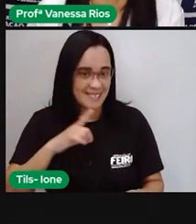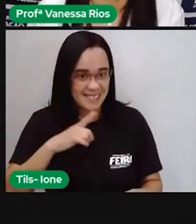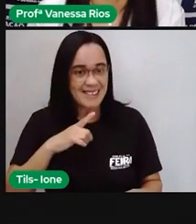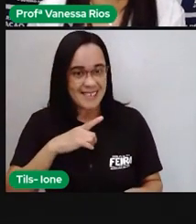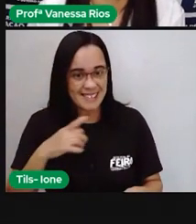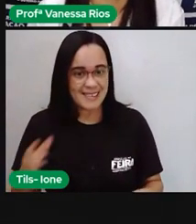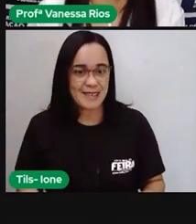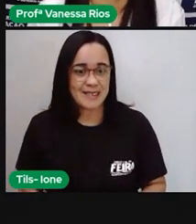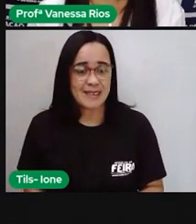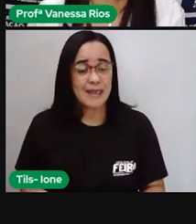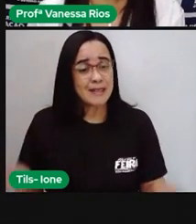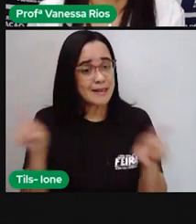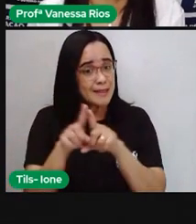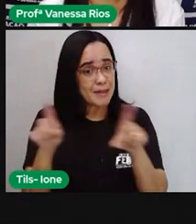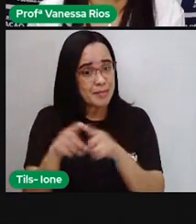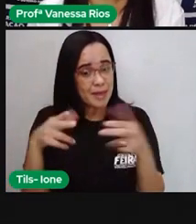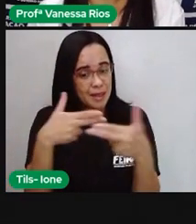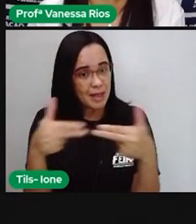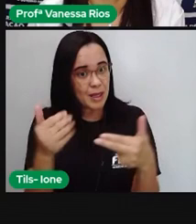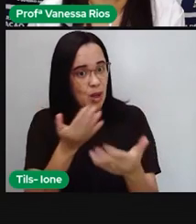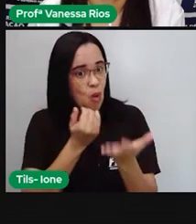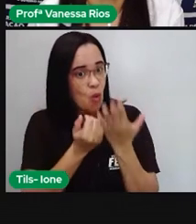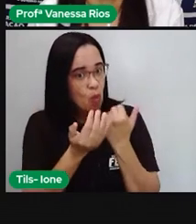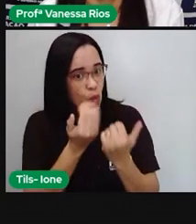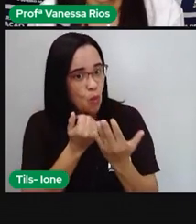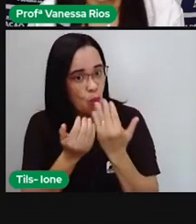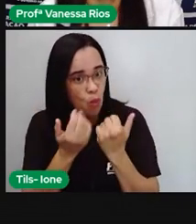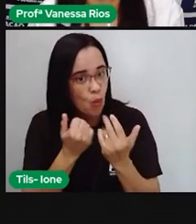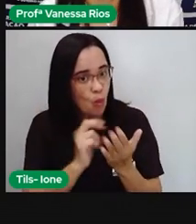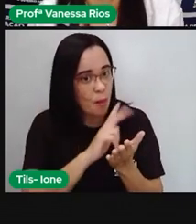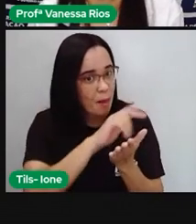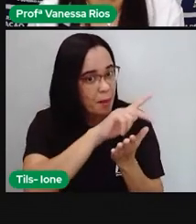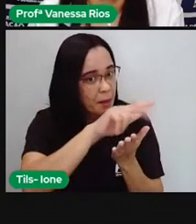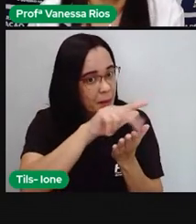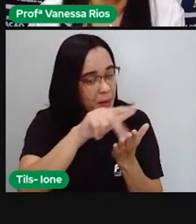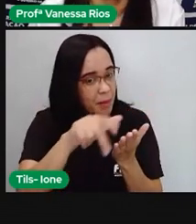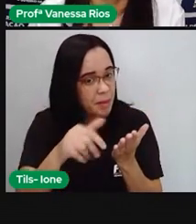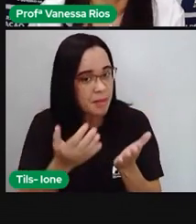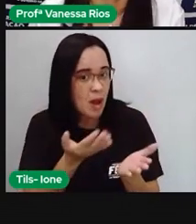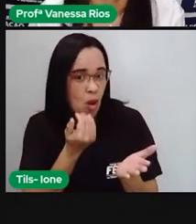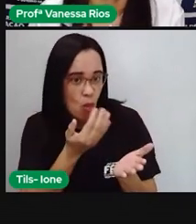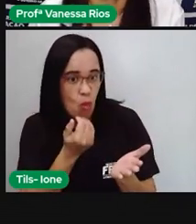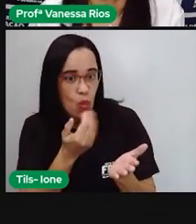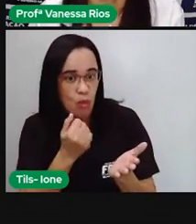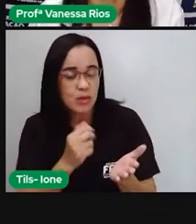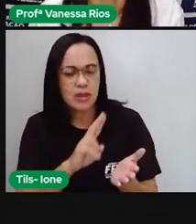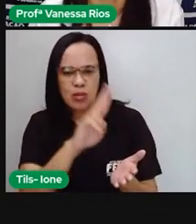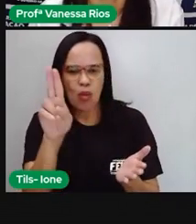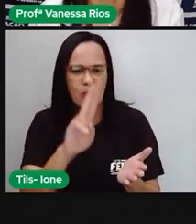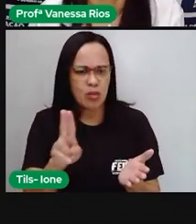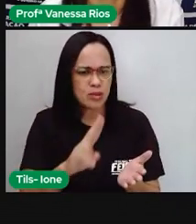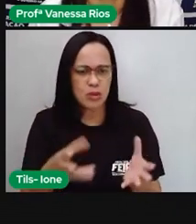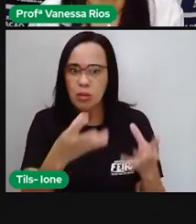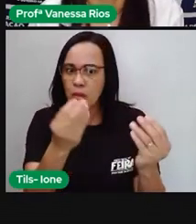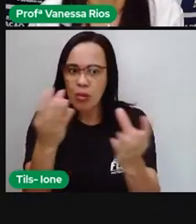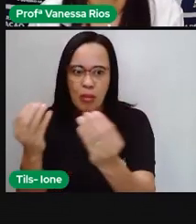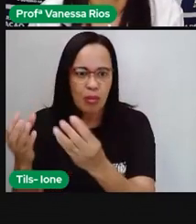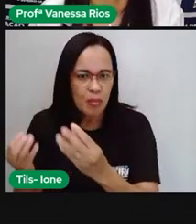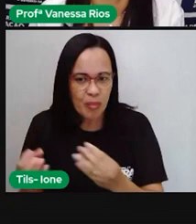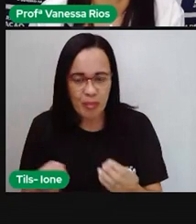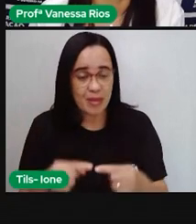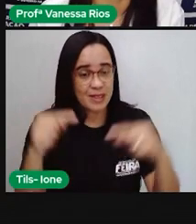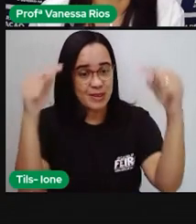Então, a culinária típica, ela é representada pelo sarapatel, pela bochada de bode, peixes, frutos do mar,